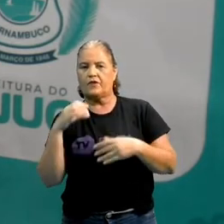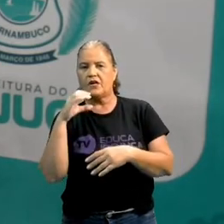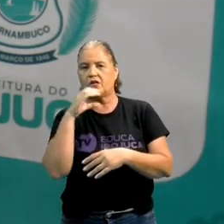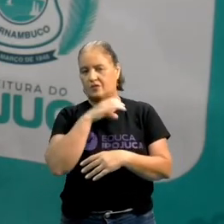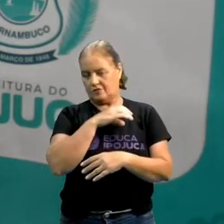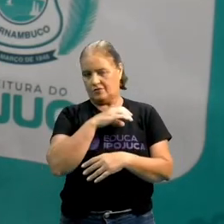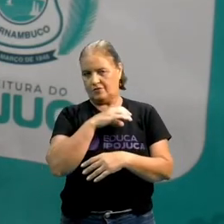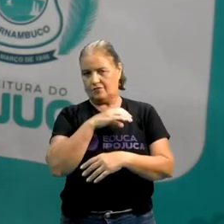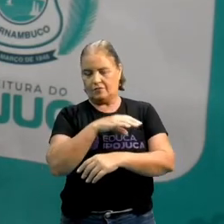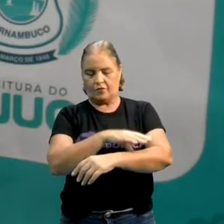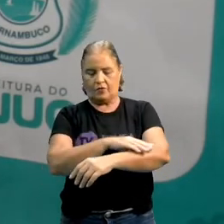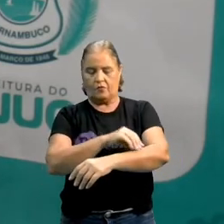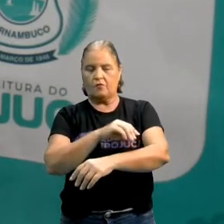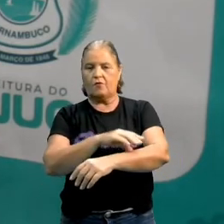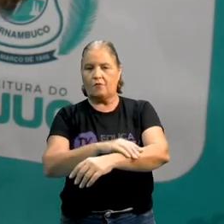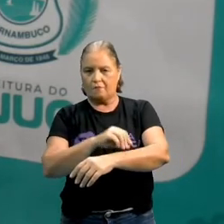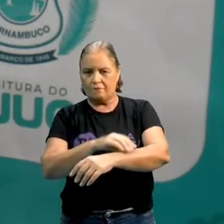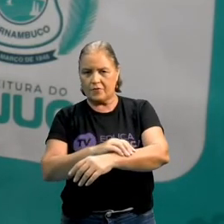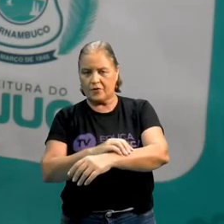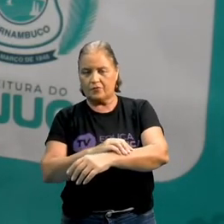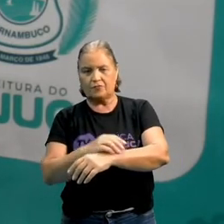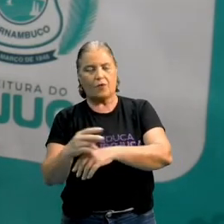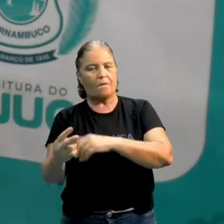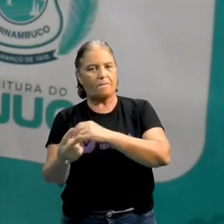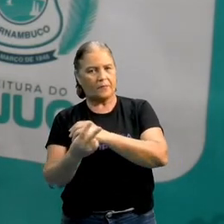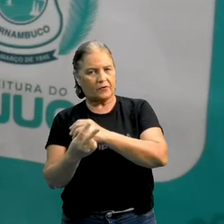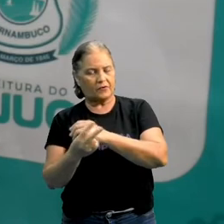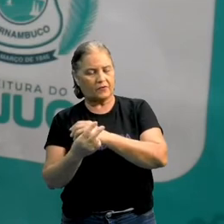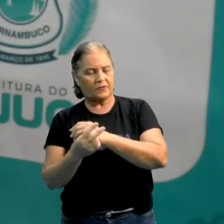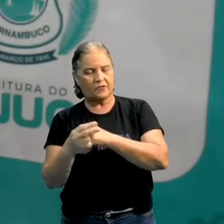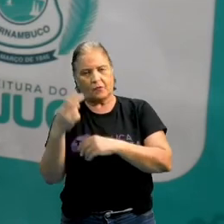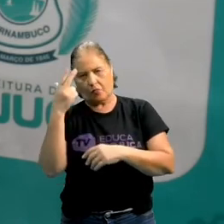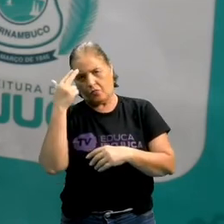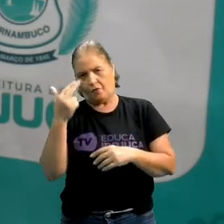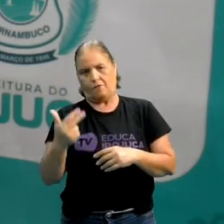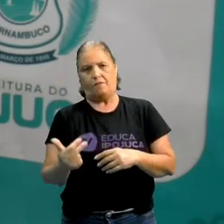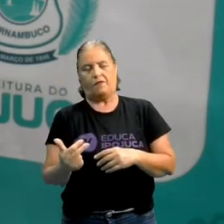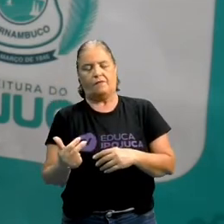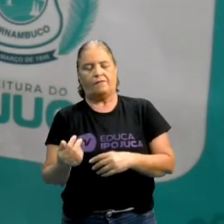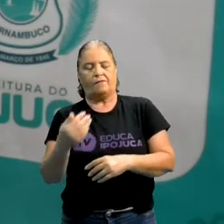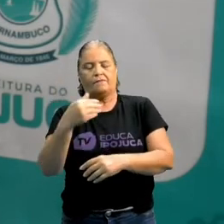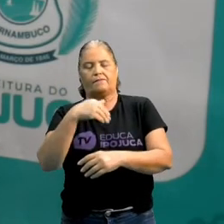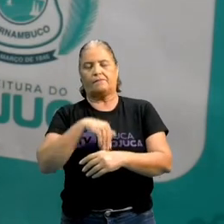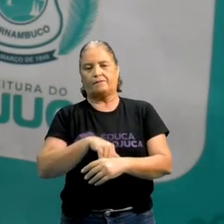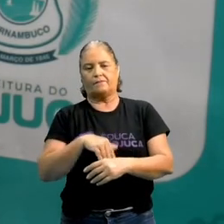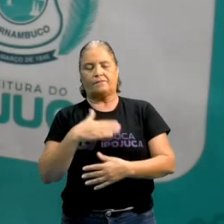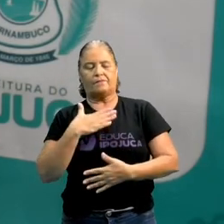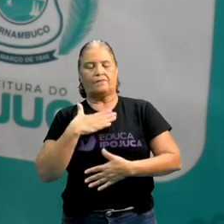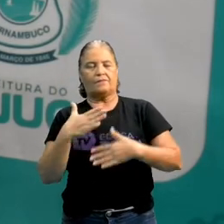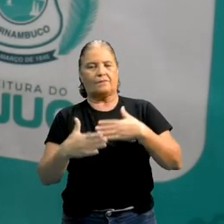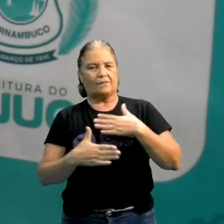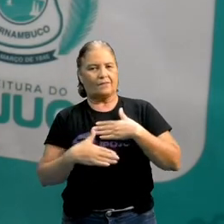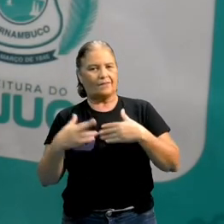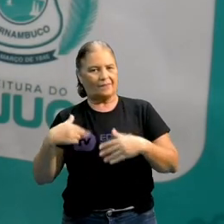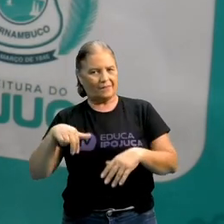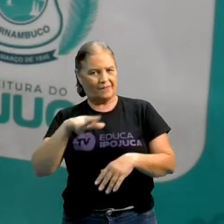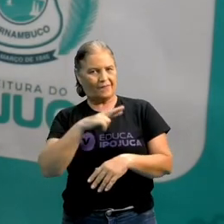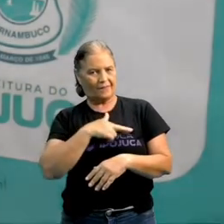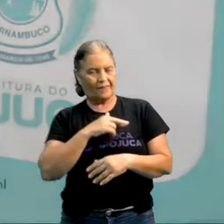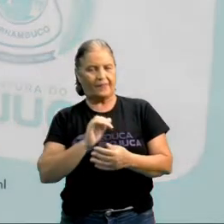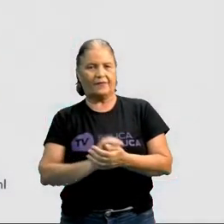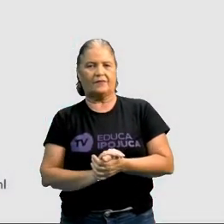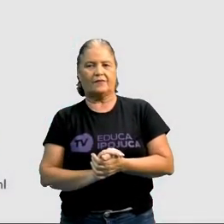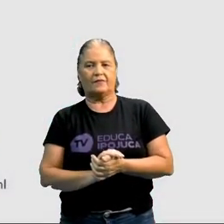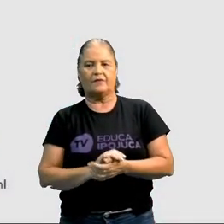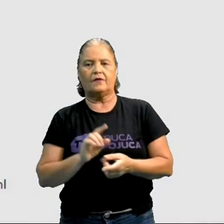isolantes naturais. É o isolante que está dentro do nosso corpo. Uma coisa que ninguém imagina que é um